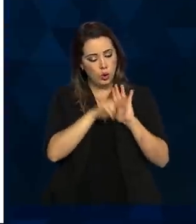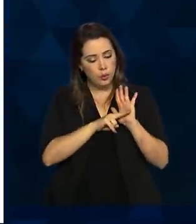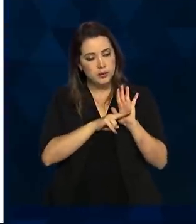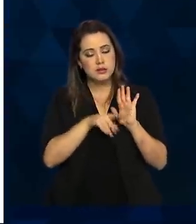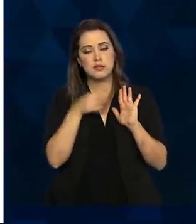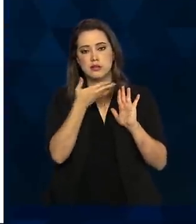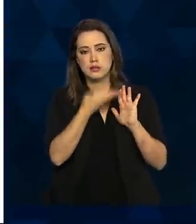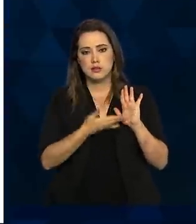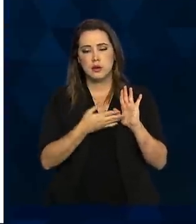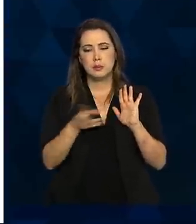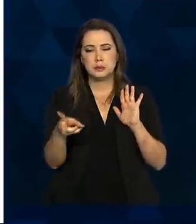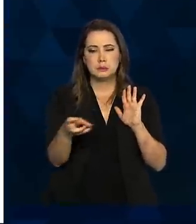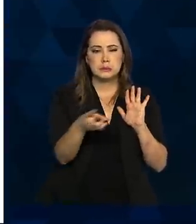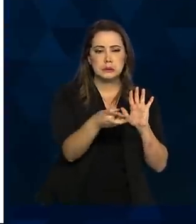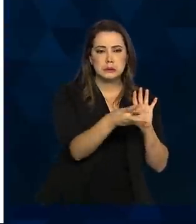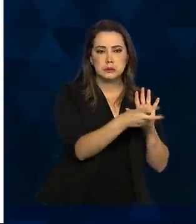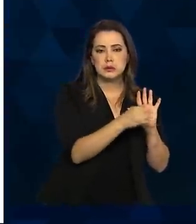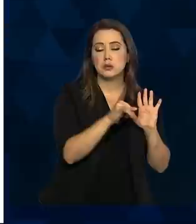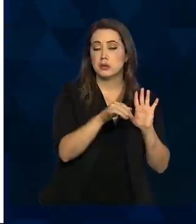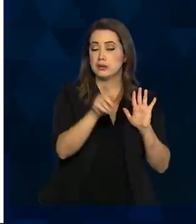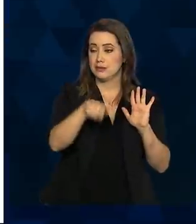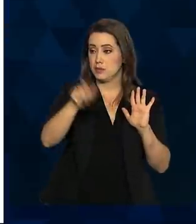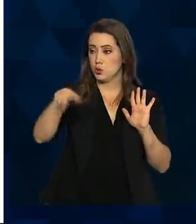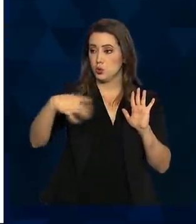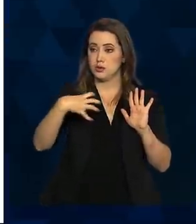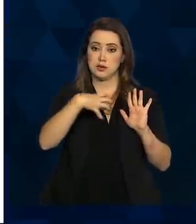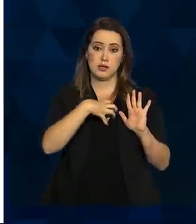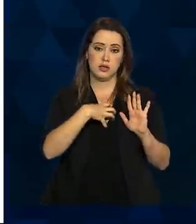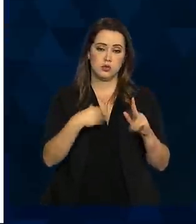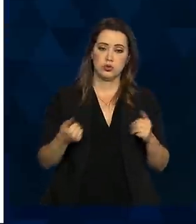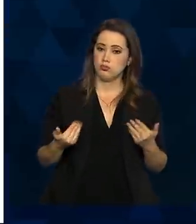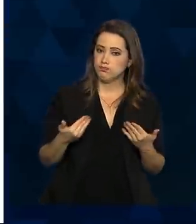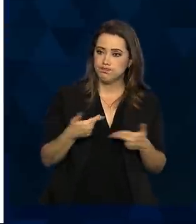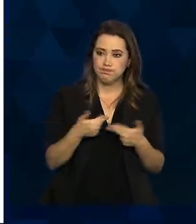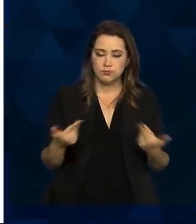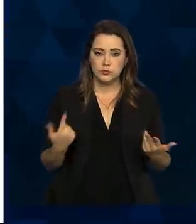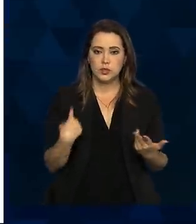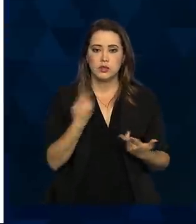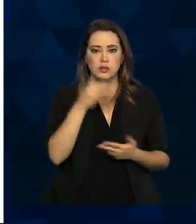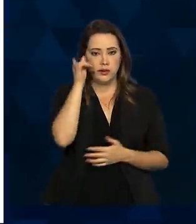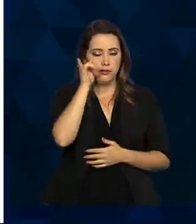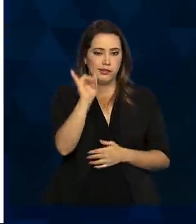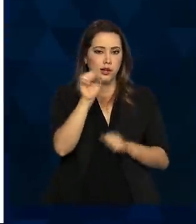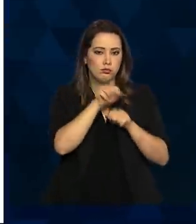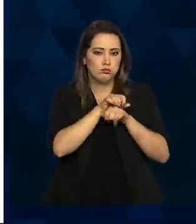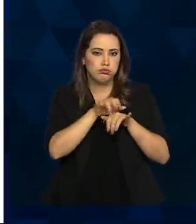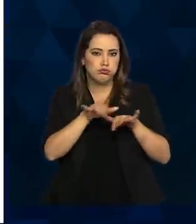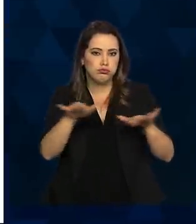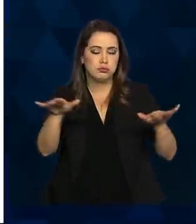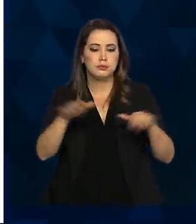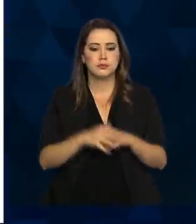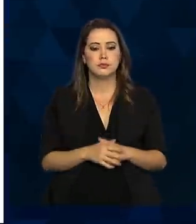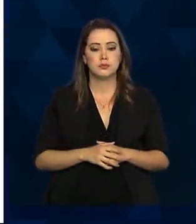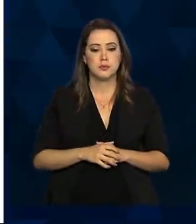para tentar identificar pessoas sintomáticas e, com isso, impedir a disseminação da doença.